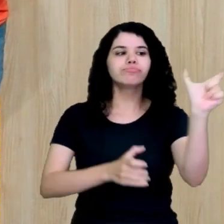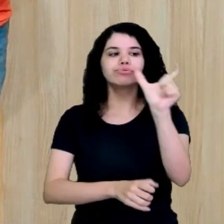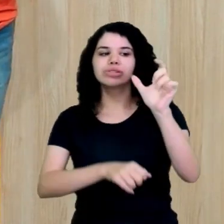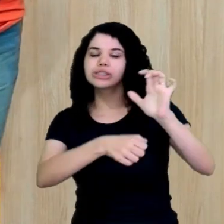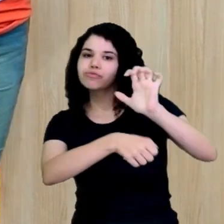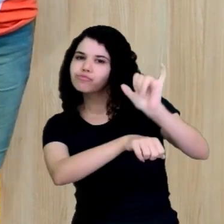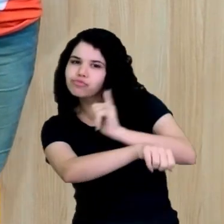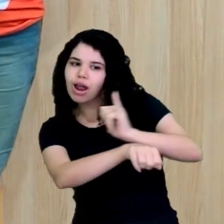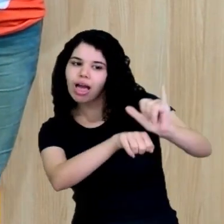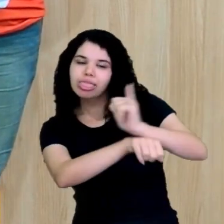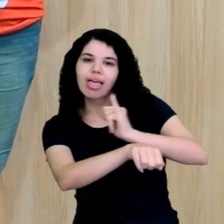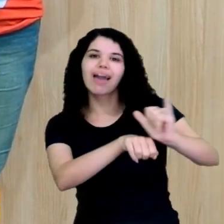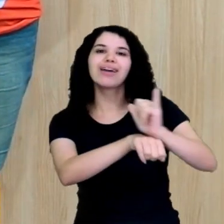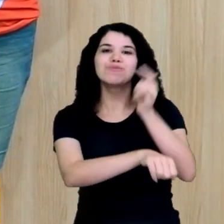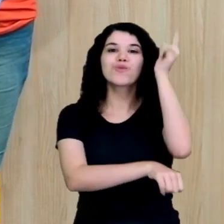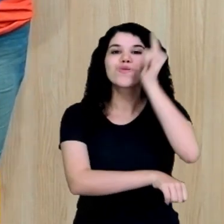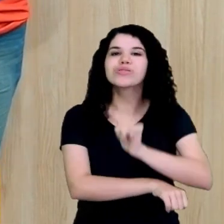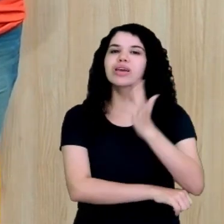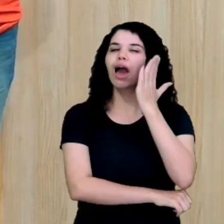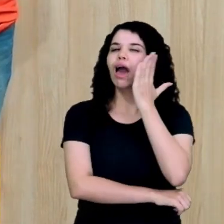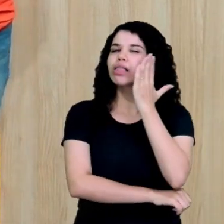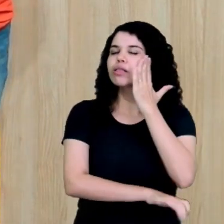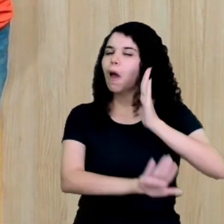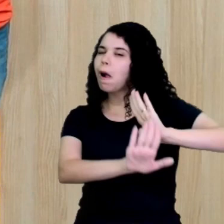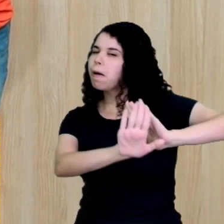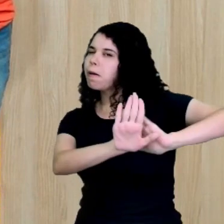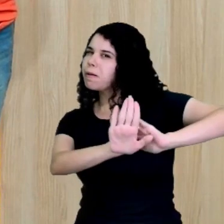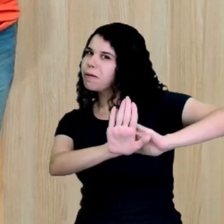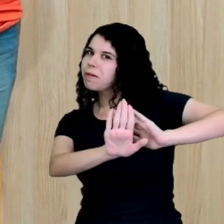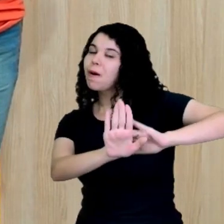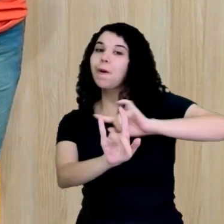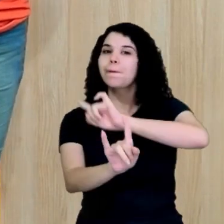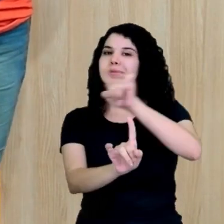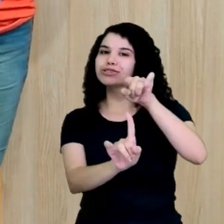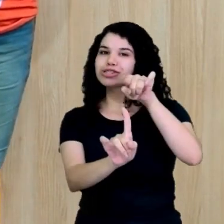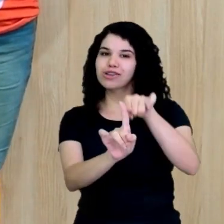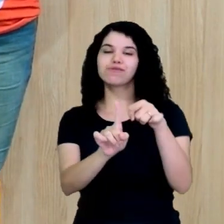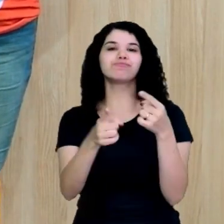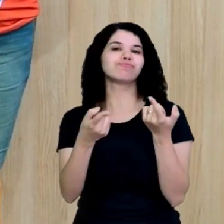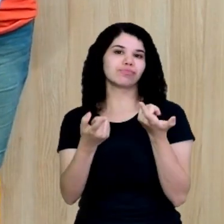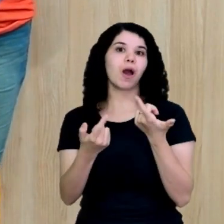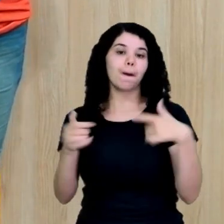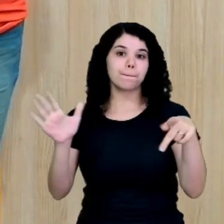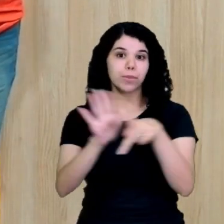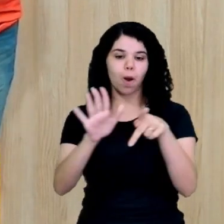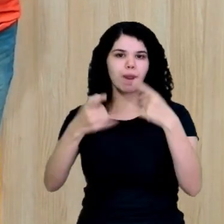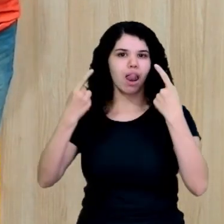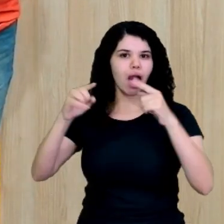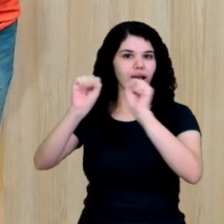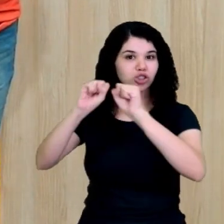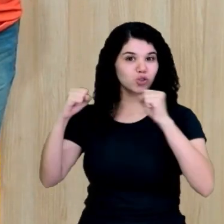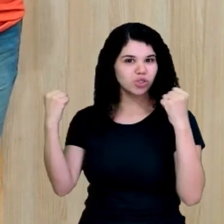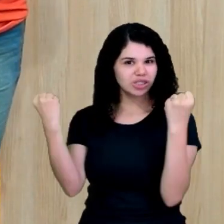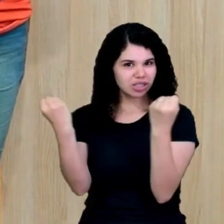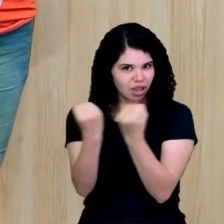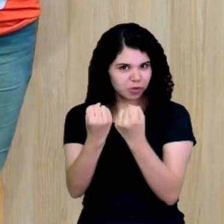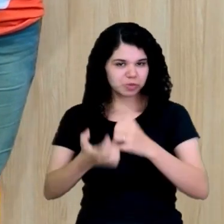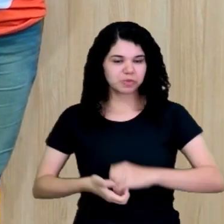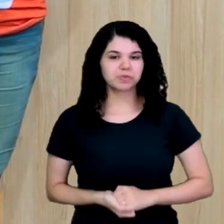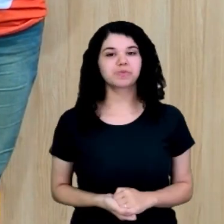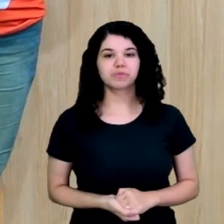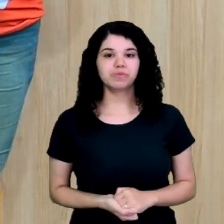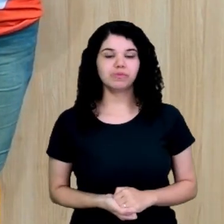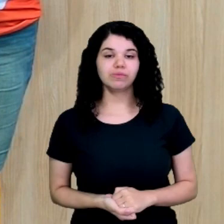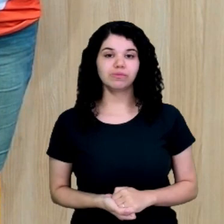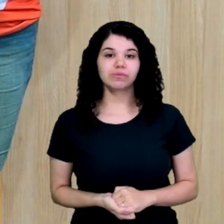e outros argumentos para que nós percebamos a crítica social que vem nela. Às